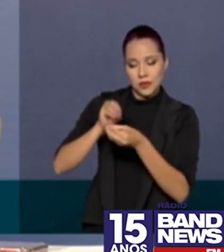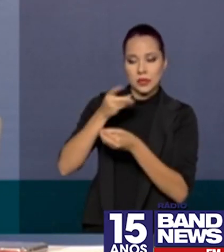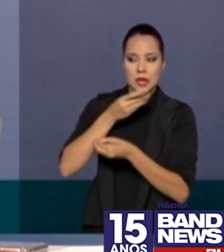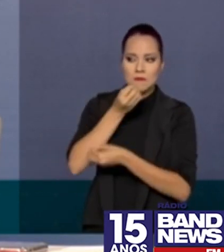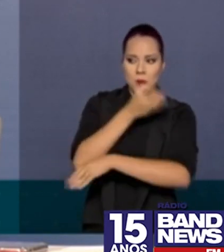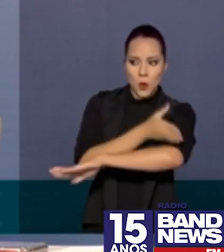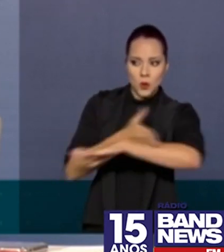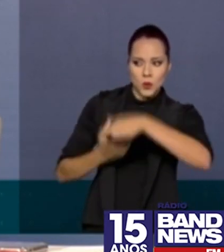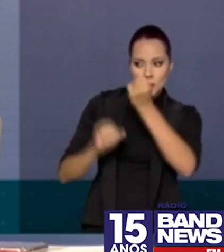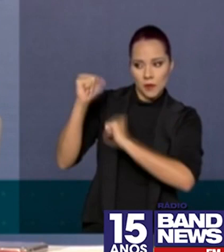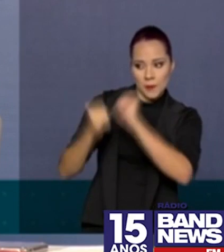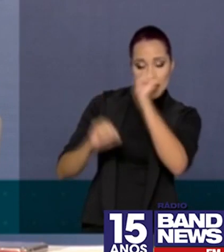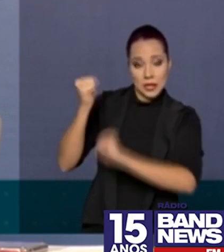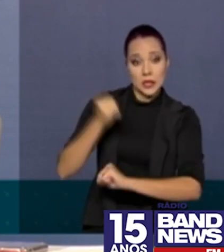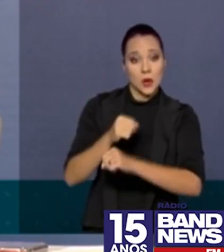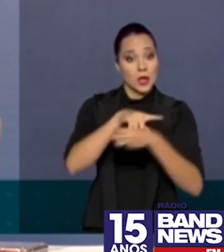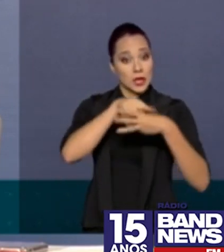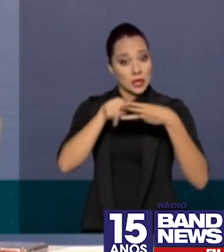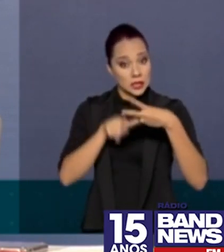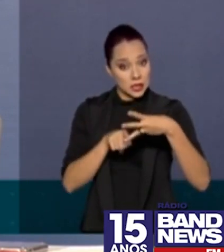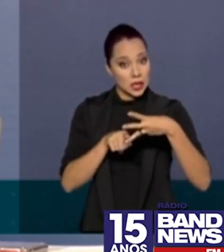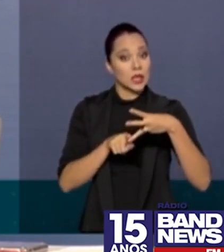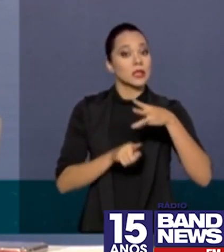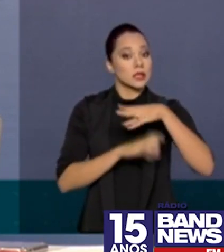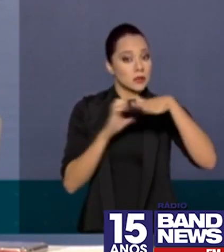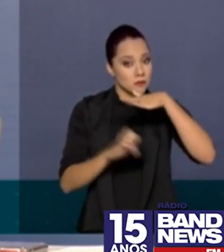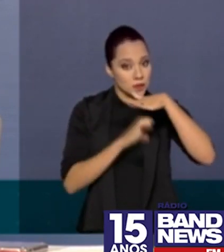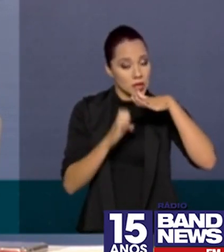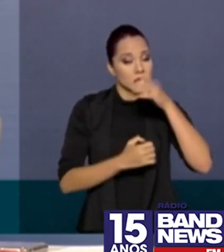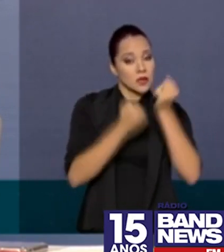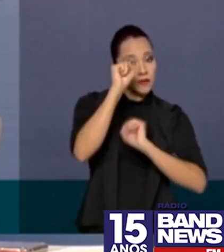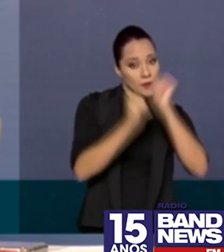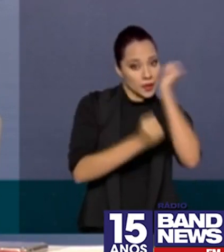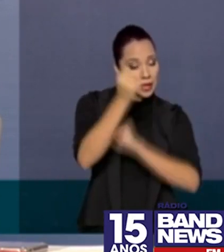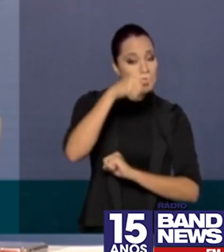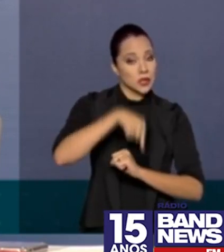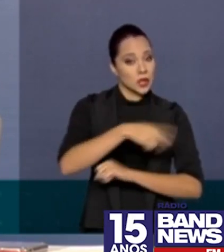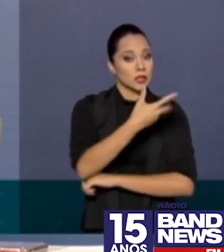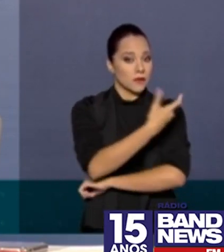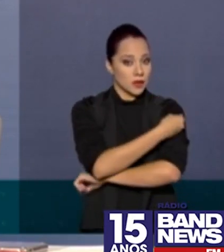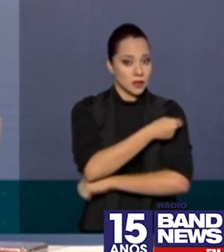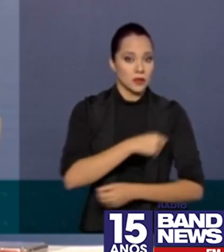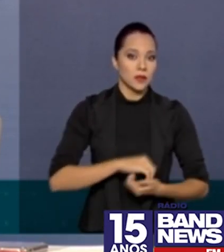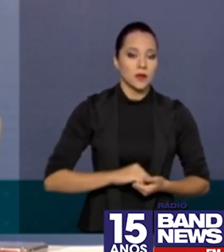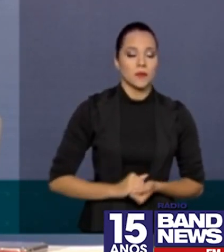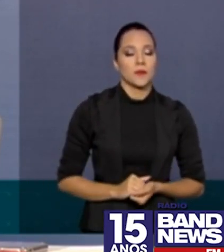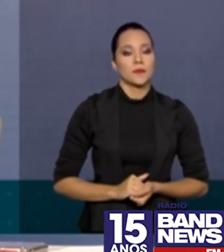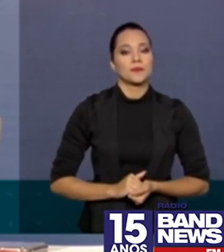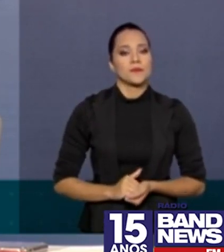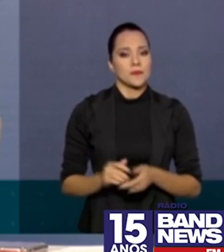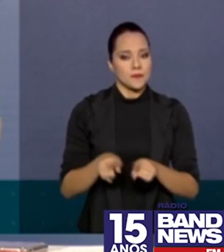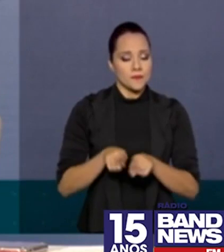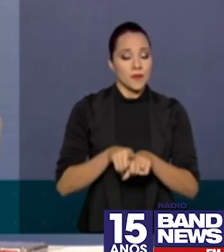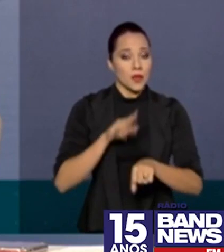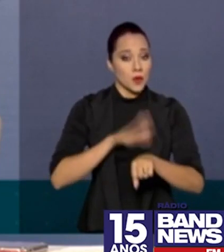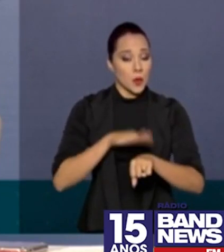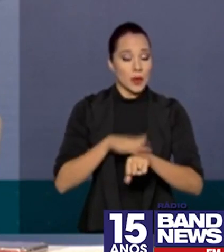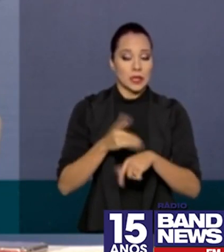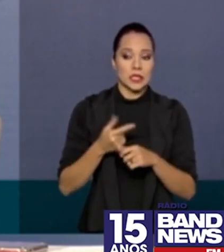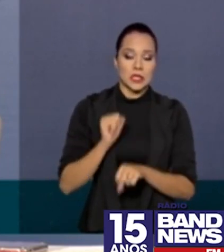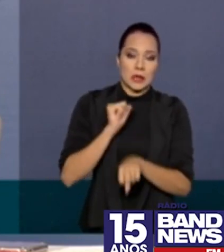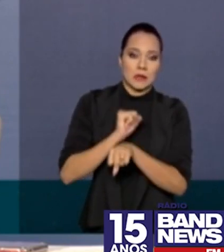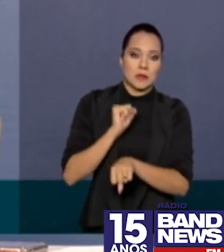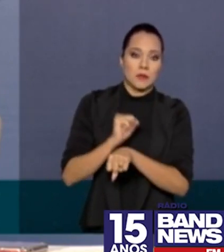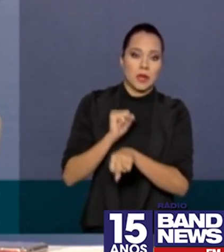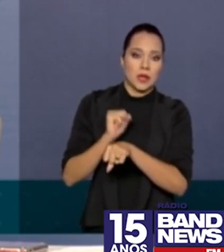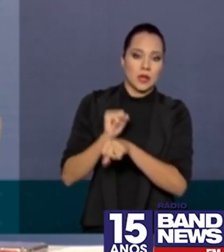fabricação das três empresas do processo fabril dessa vacina e, no momento, a gente aguarda